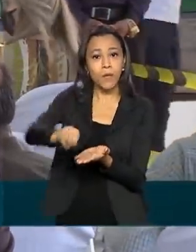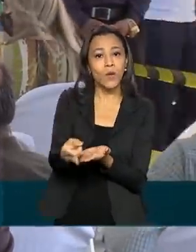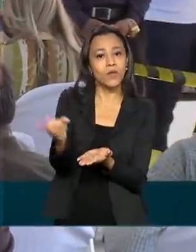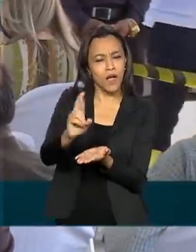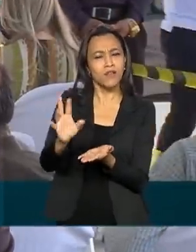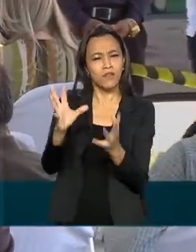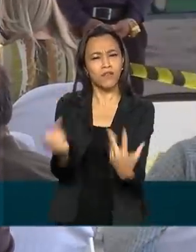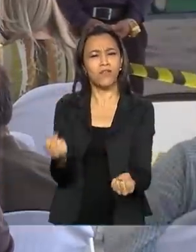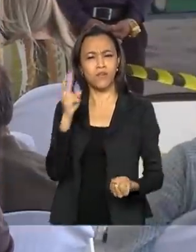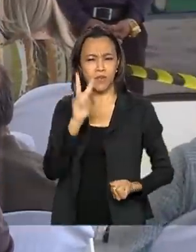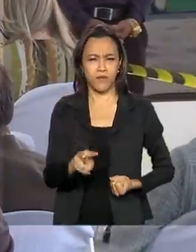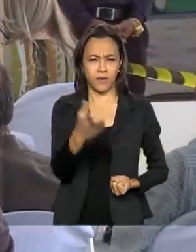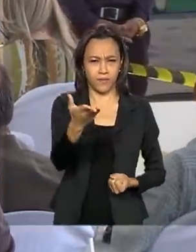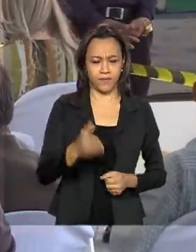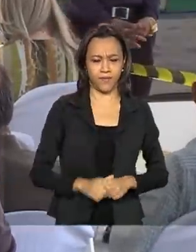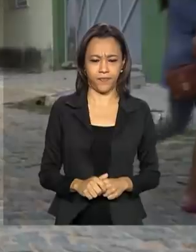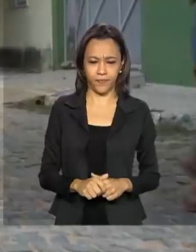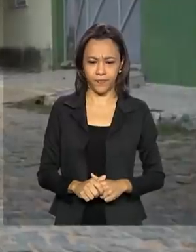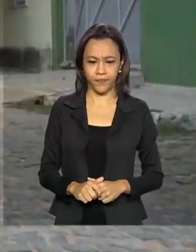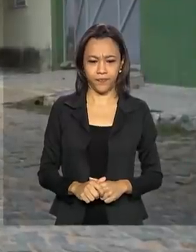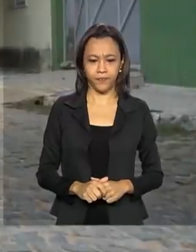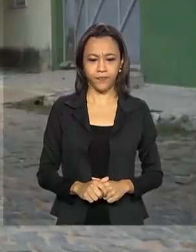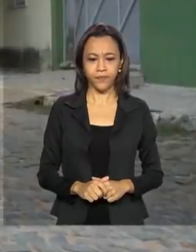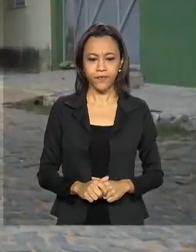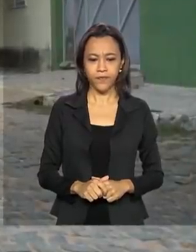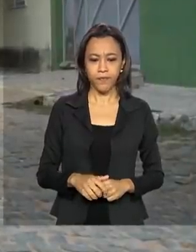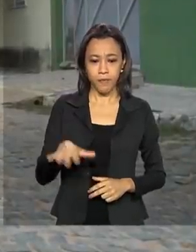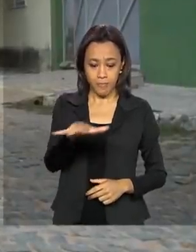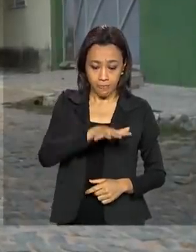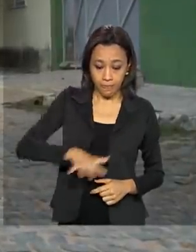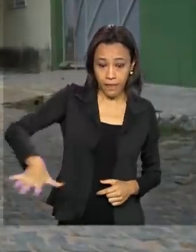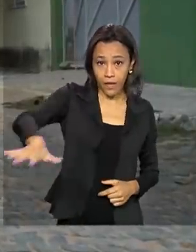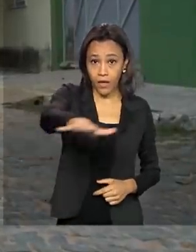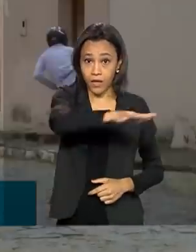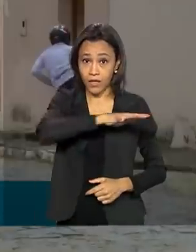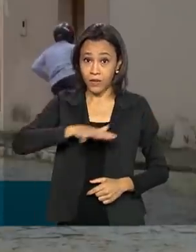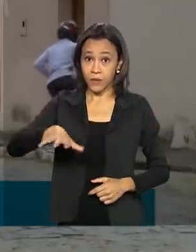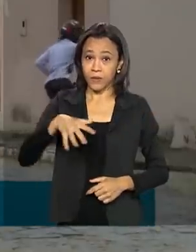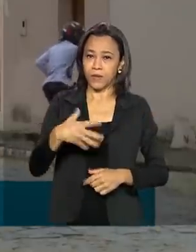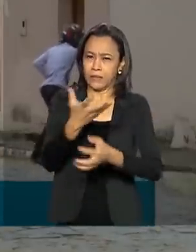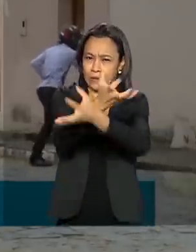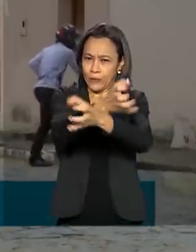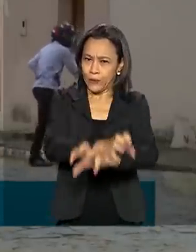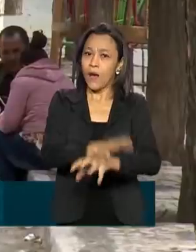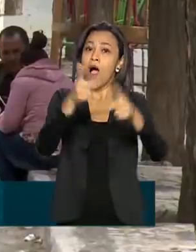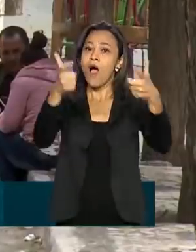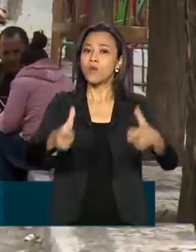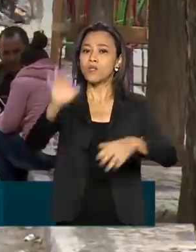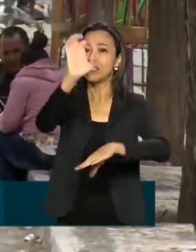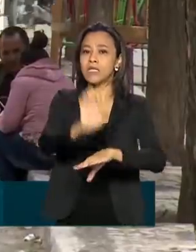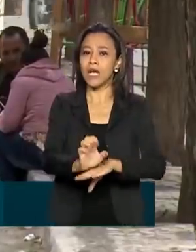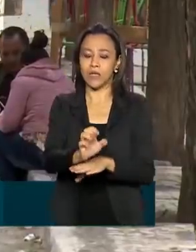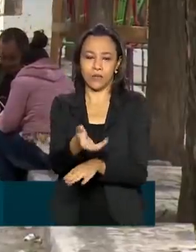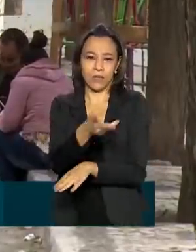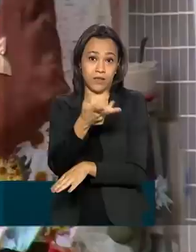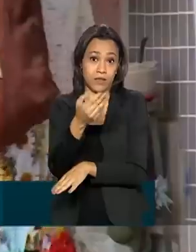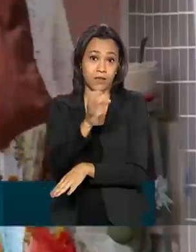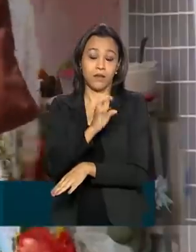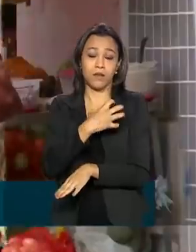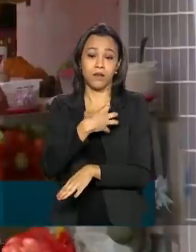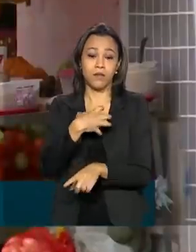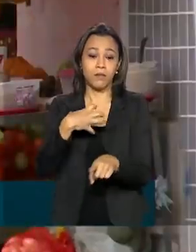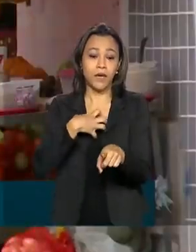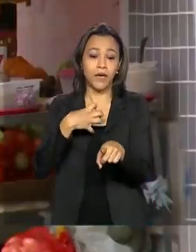Vamos ver na reportagem. No semiárido nordestino, no estado da Bahia, fica o município de